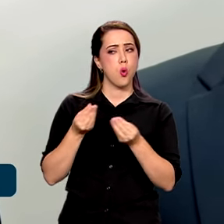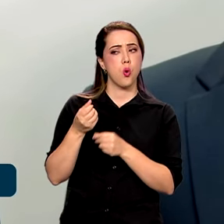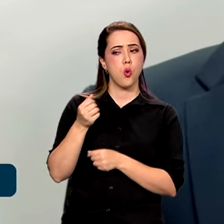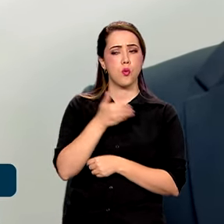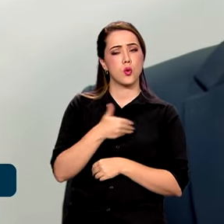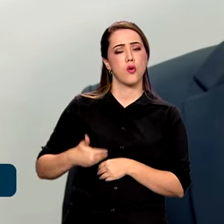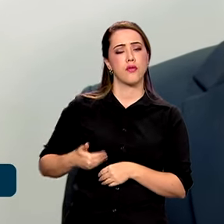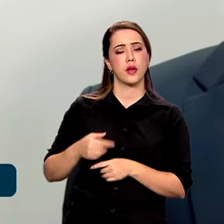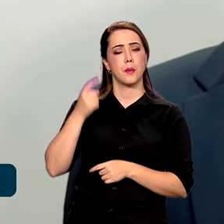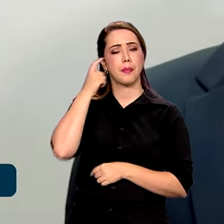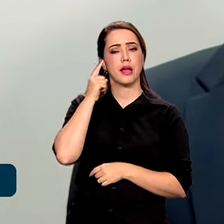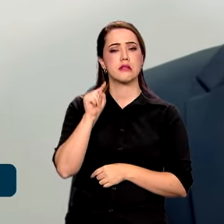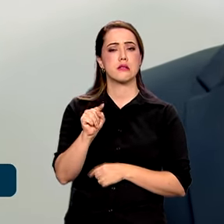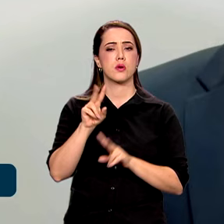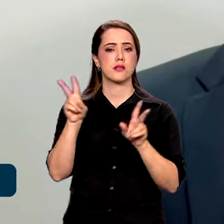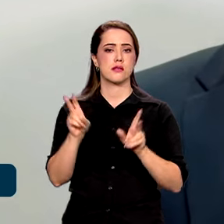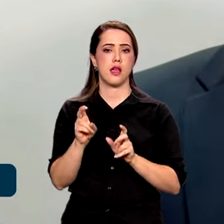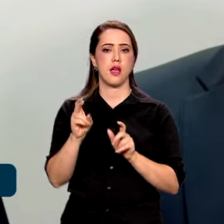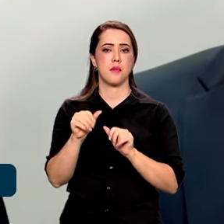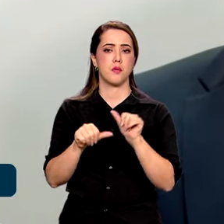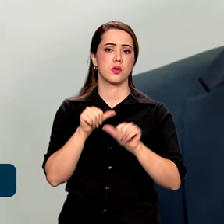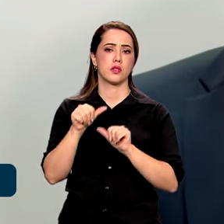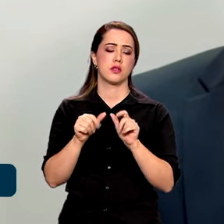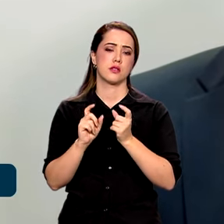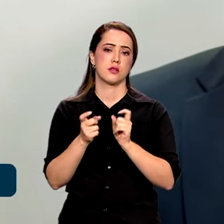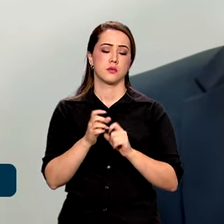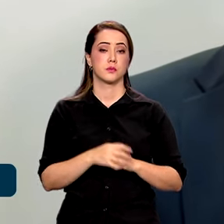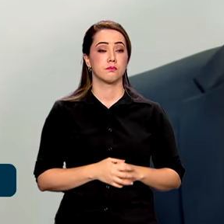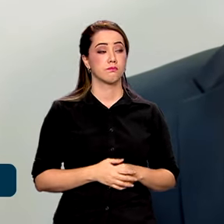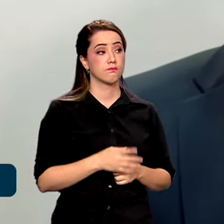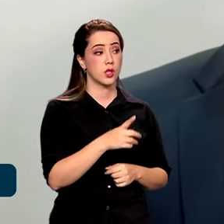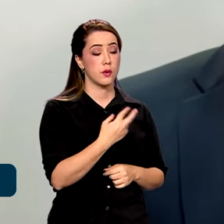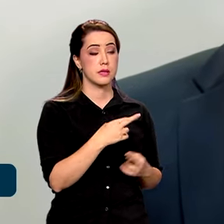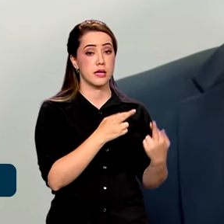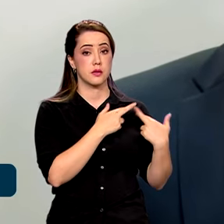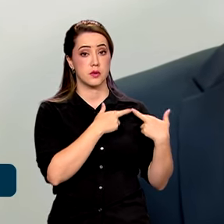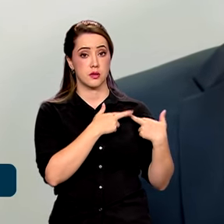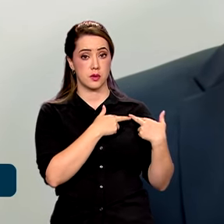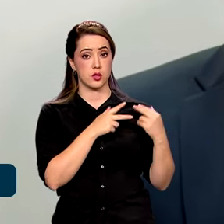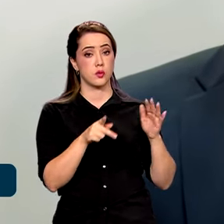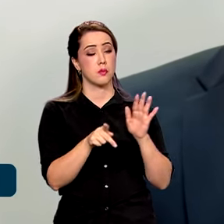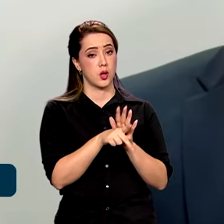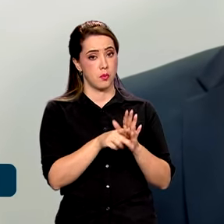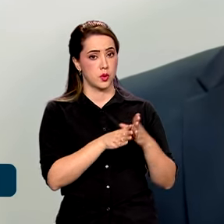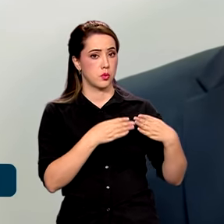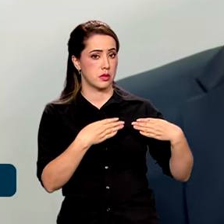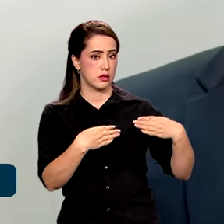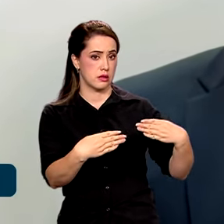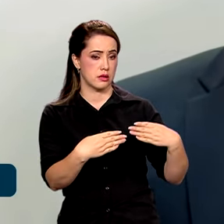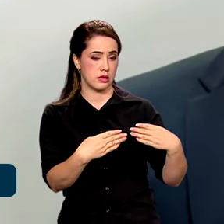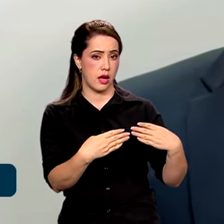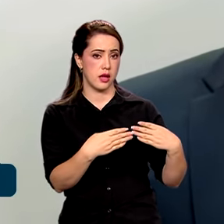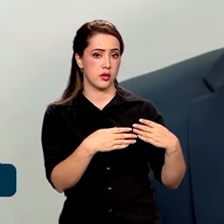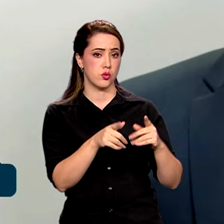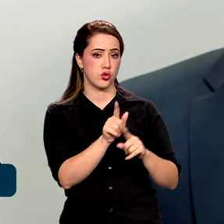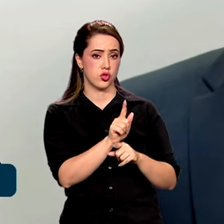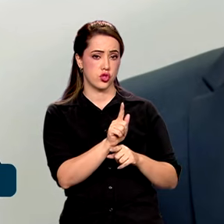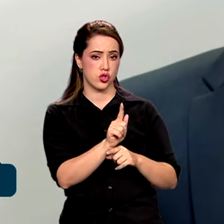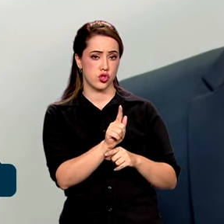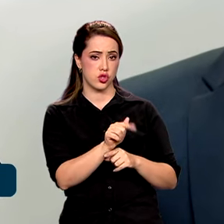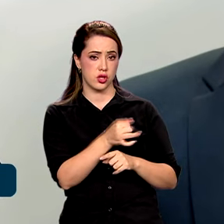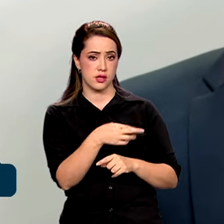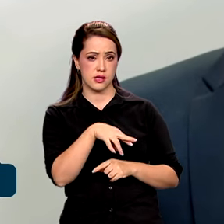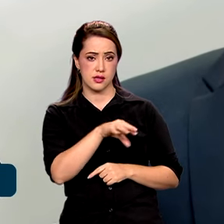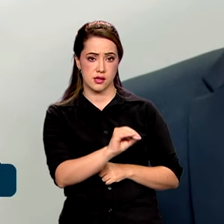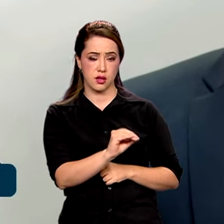em relação a isso. Olha, essa é uma atribuição do Ministério de Gestão e Inovação. Mas aqui impacta também a economia.